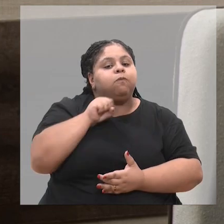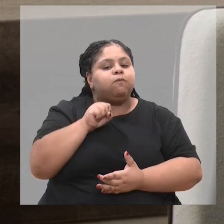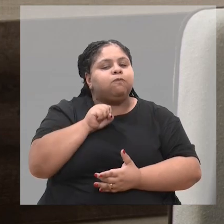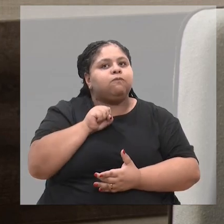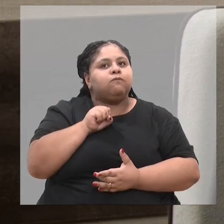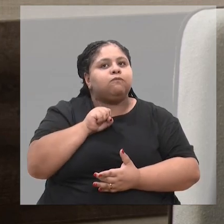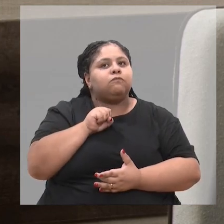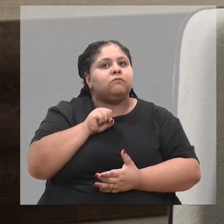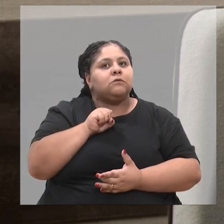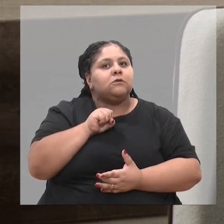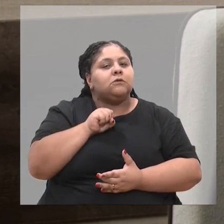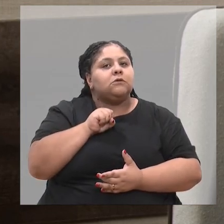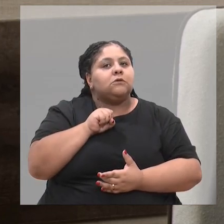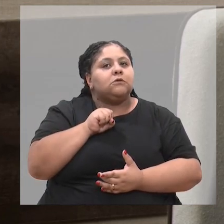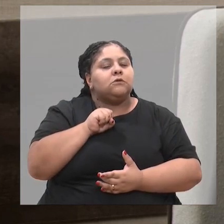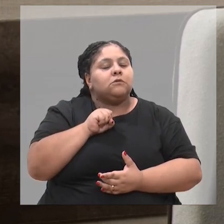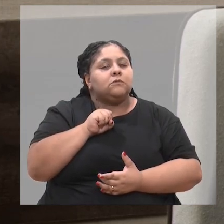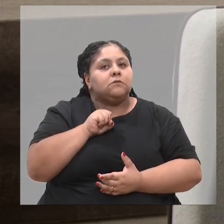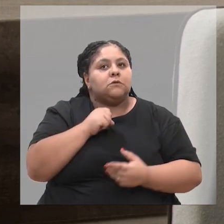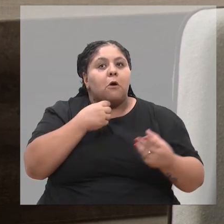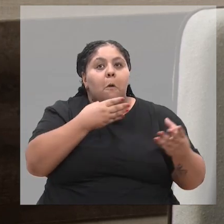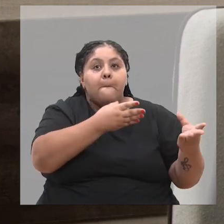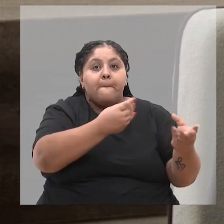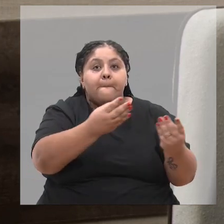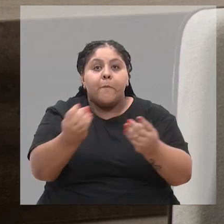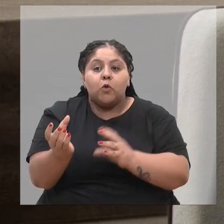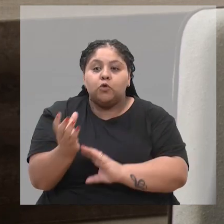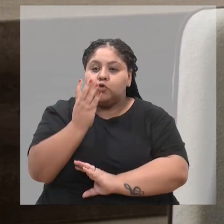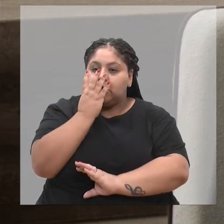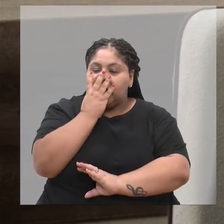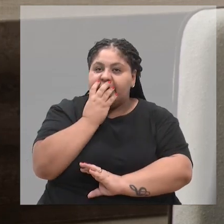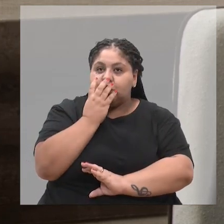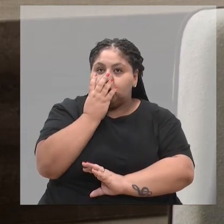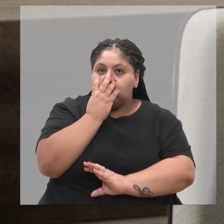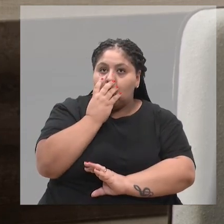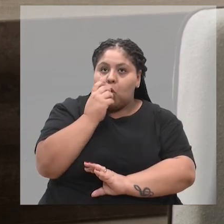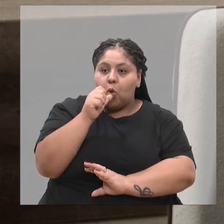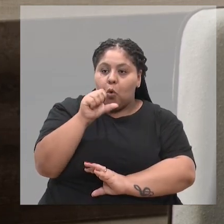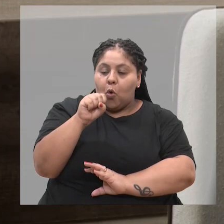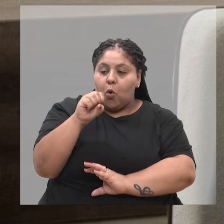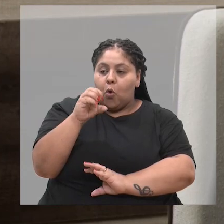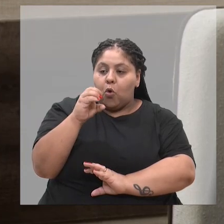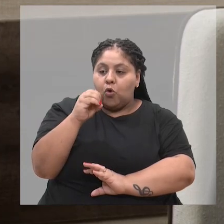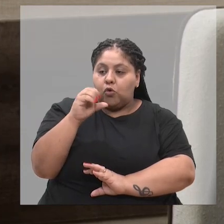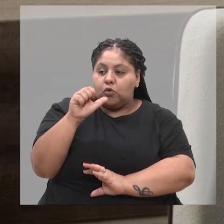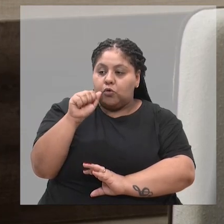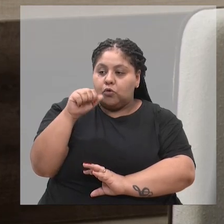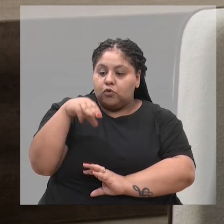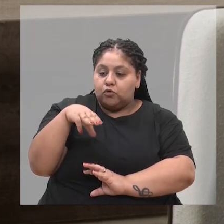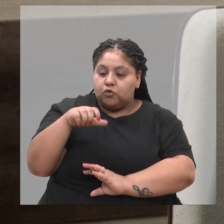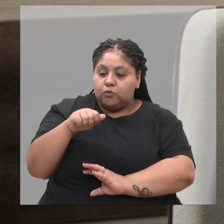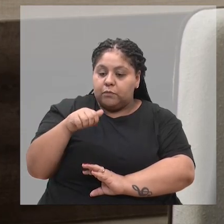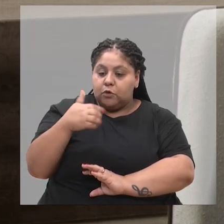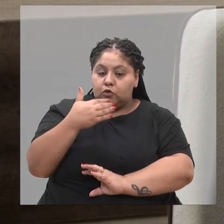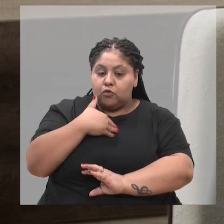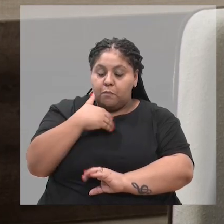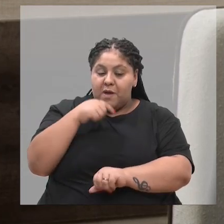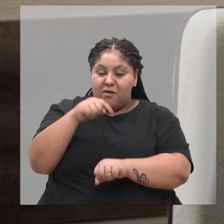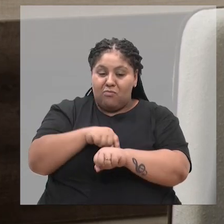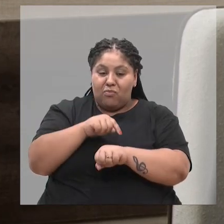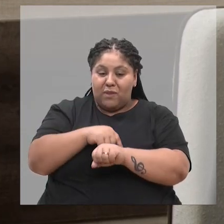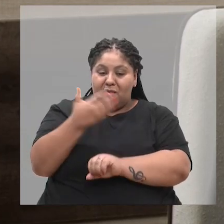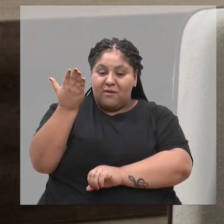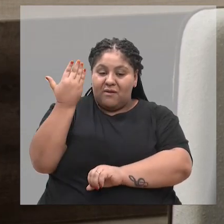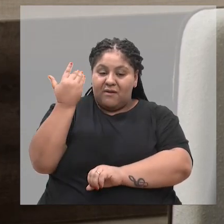e deu muito cachorro lá na Suama, né? Mas no meu tempo, quando eu estava